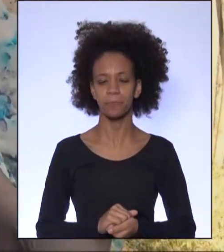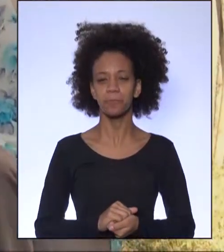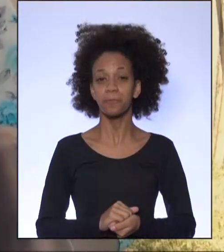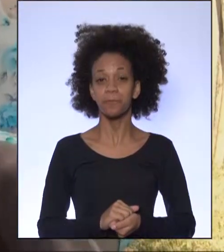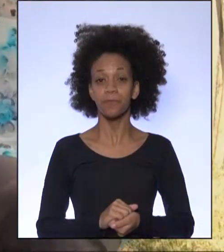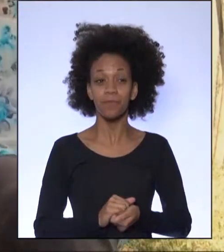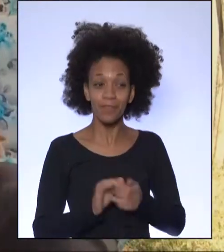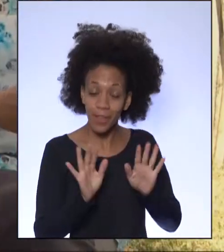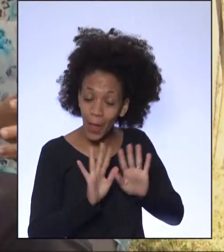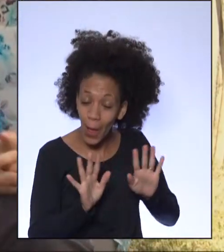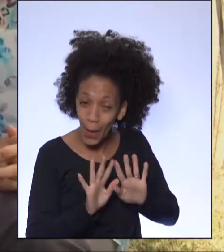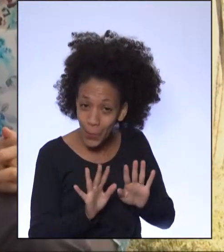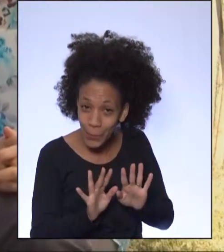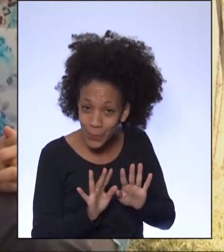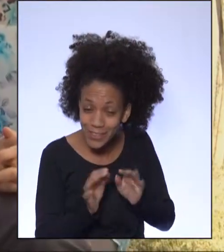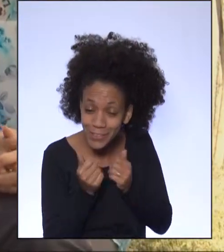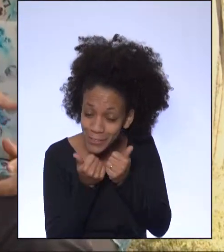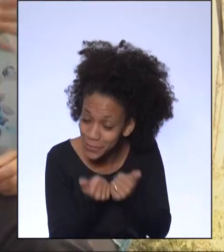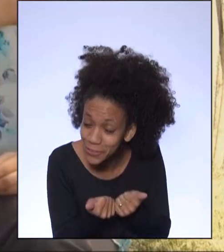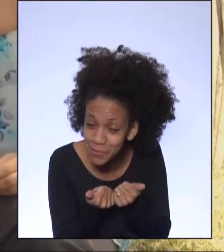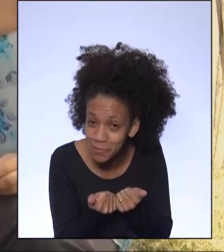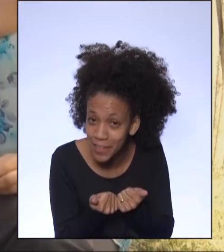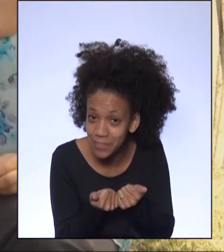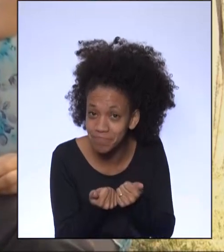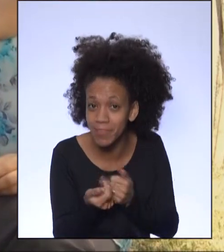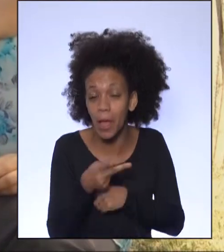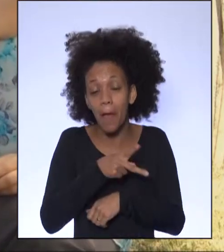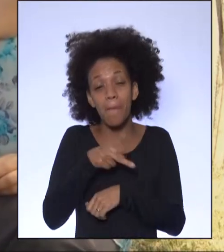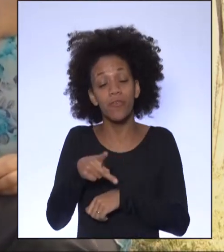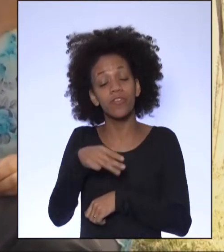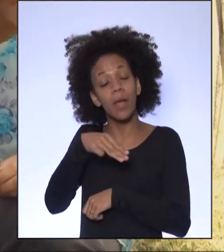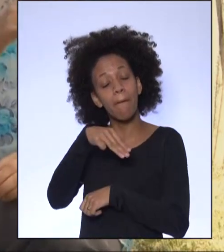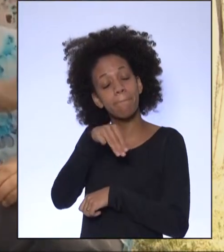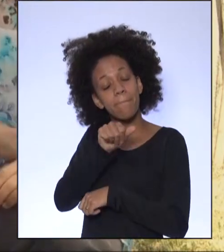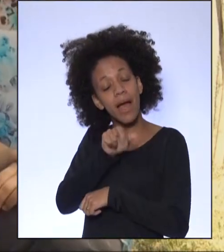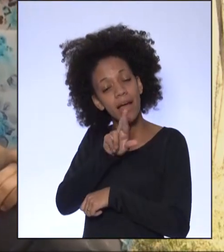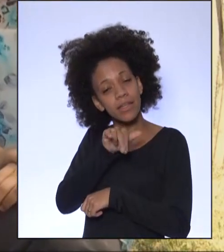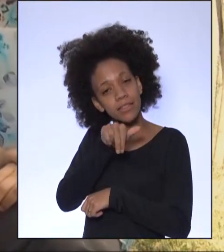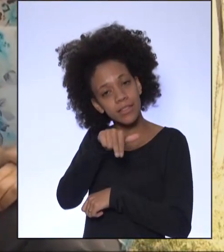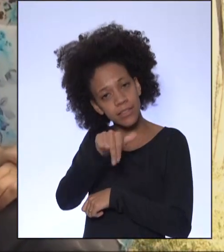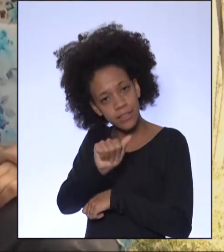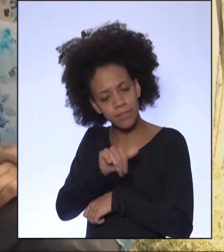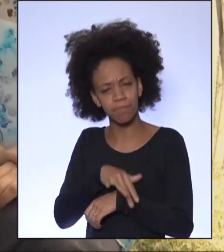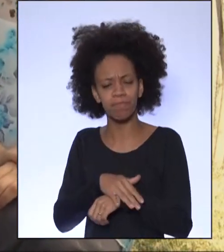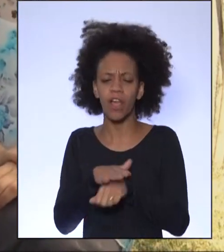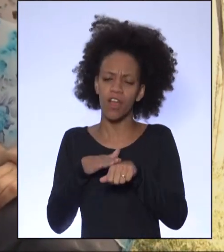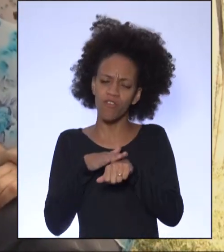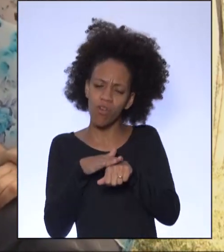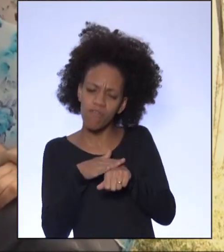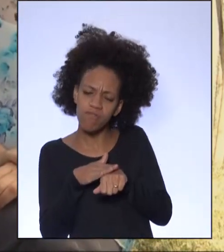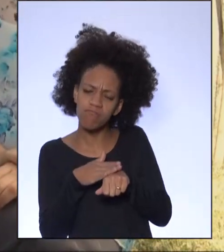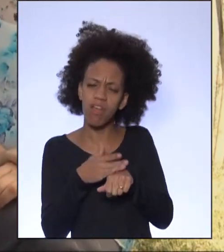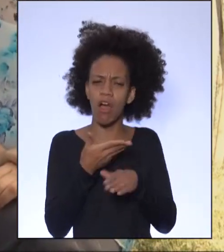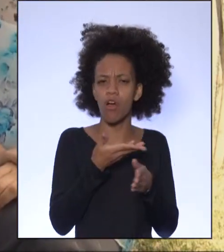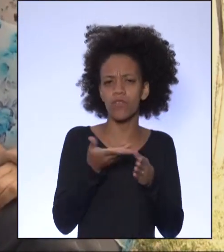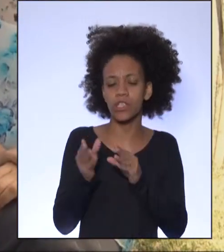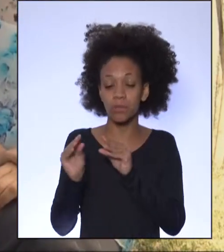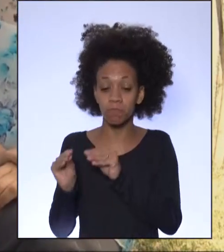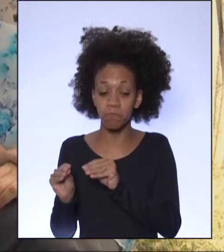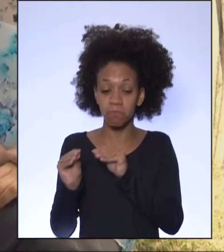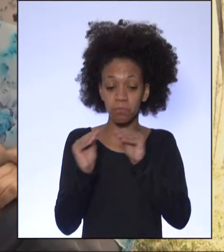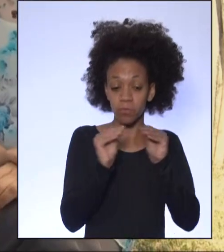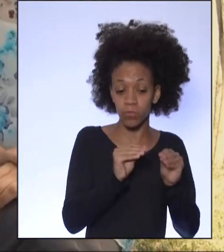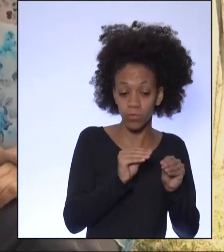Oi, pessoas! Tudo bem? Aqui é a professora Mariana. Eu vim conversar um pouquinho com vocês sobre deslocamento